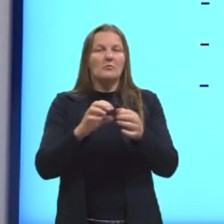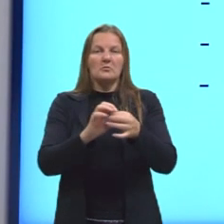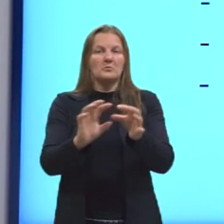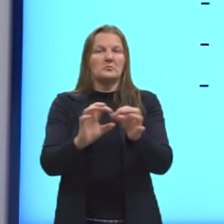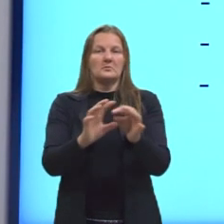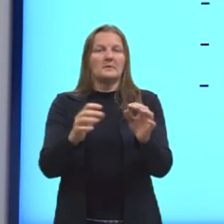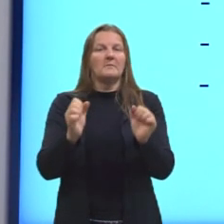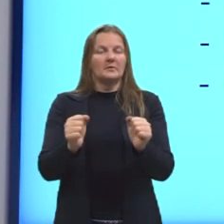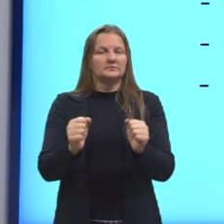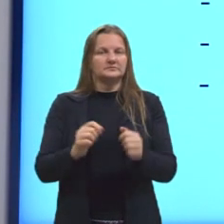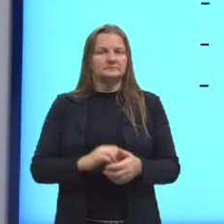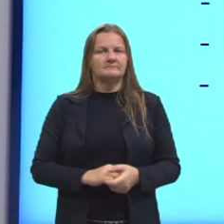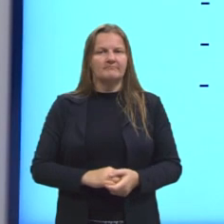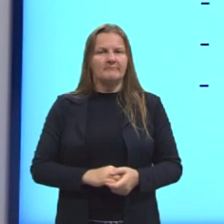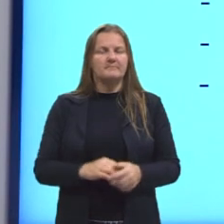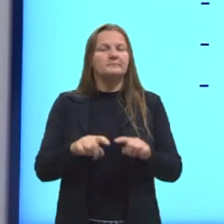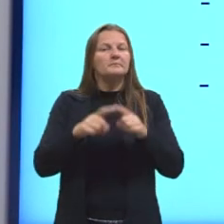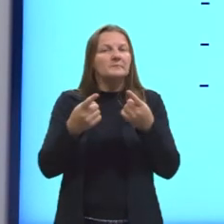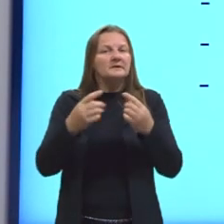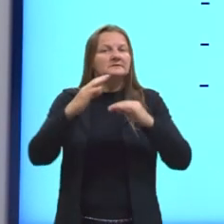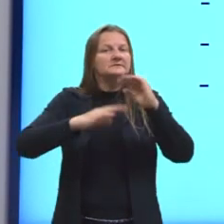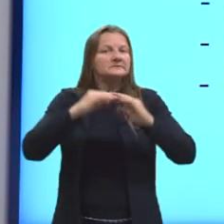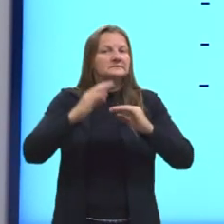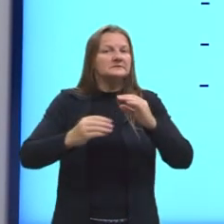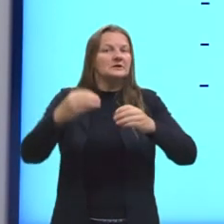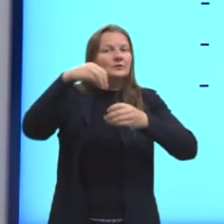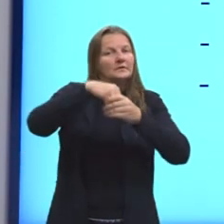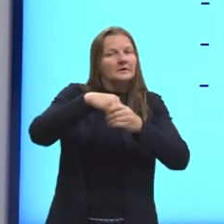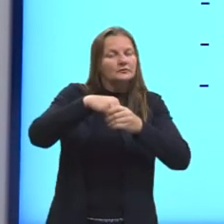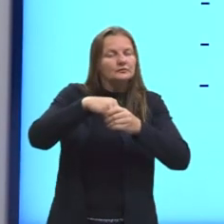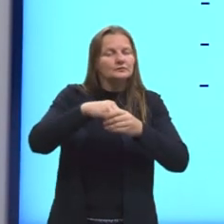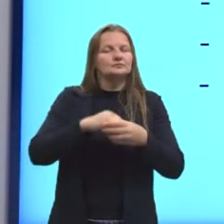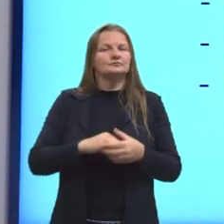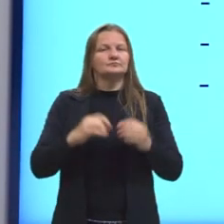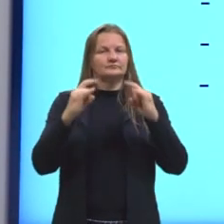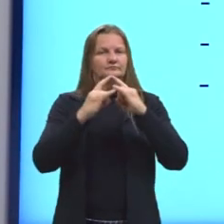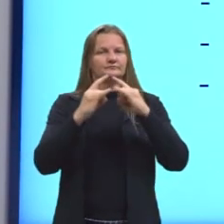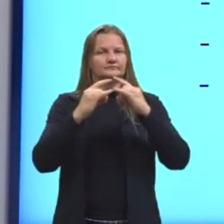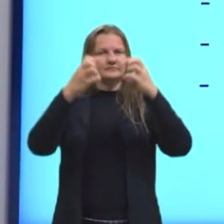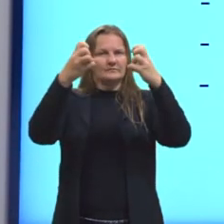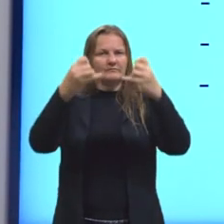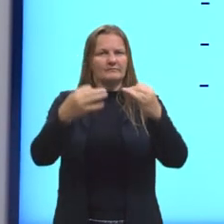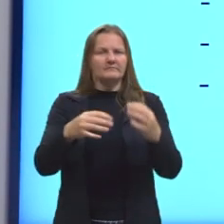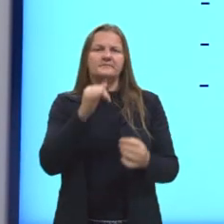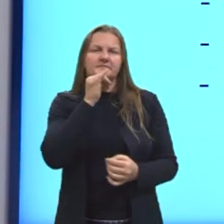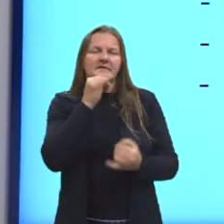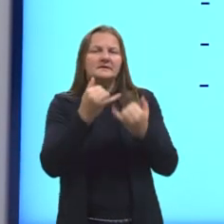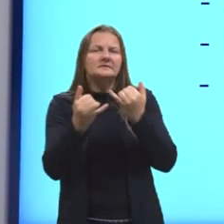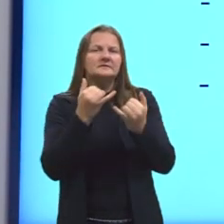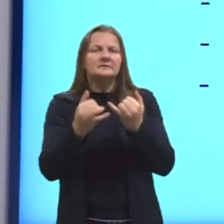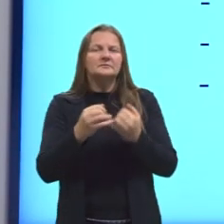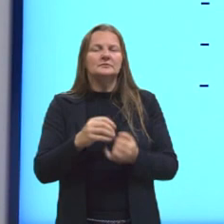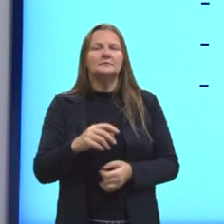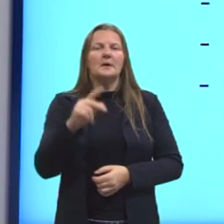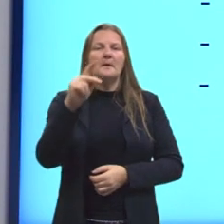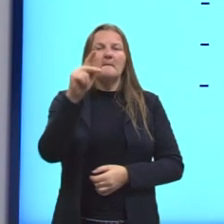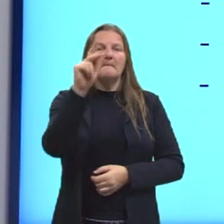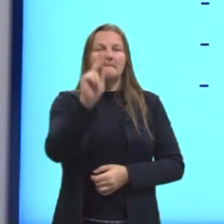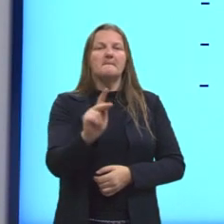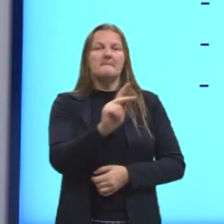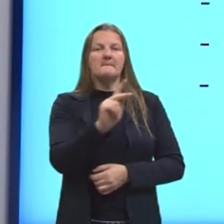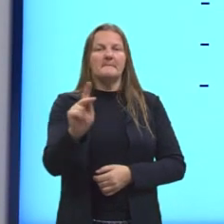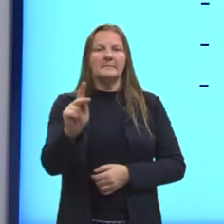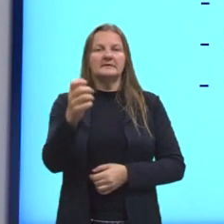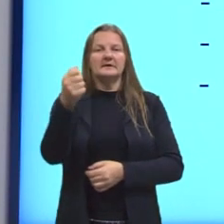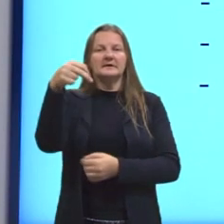pode falar das diferentes atuações dos membros dessa instituição. E eu vou usar aqui como exemplo o padre Antônio Vieira e